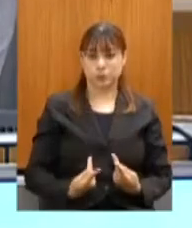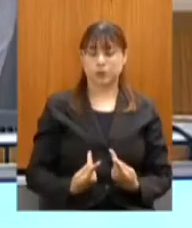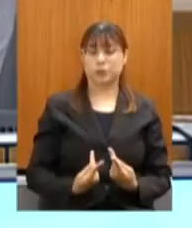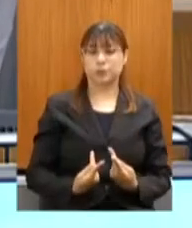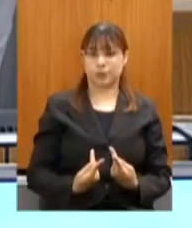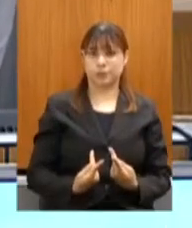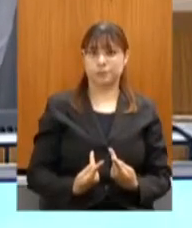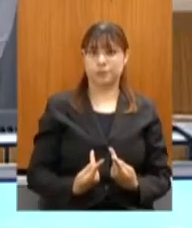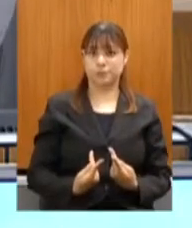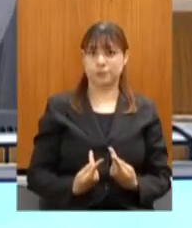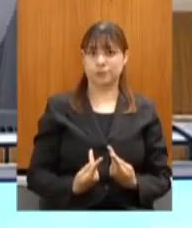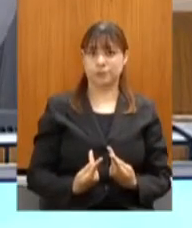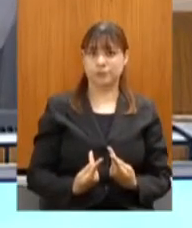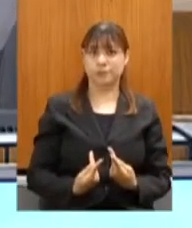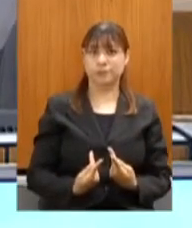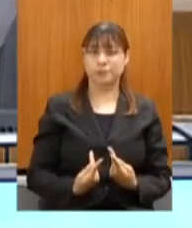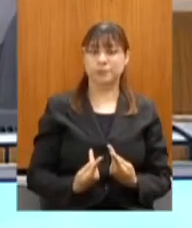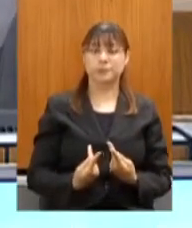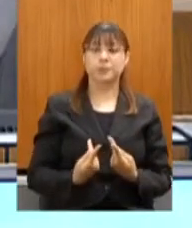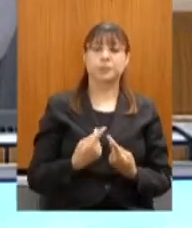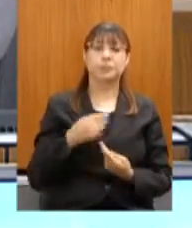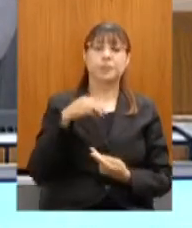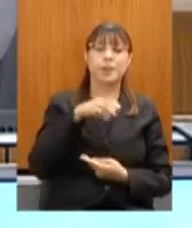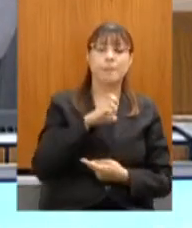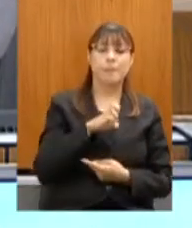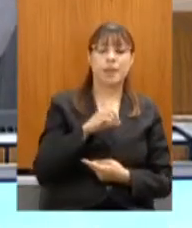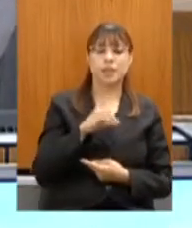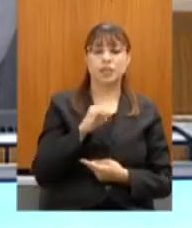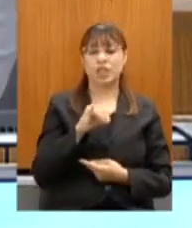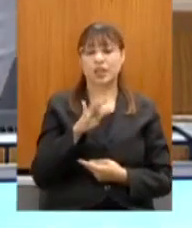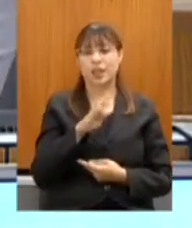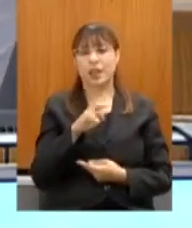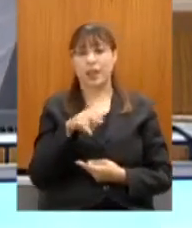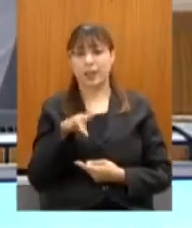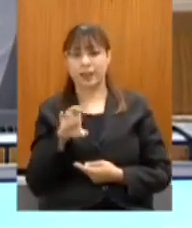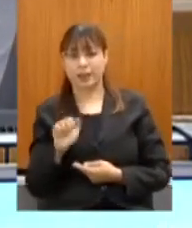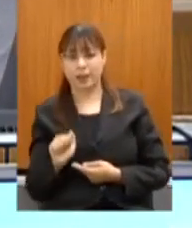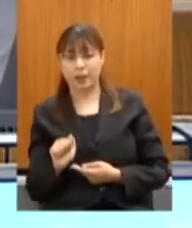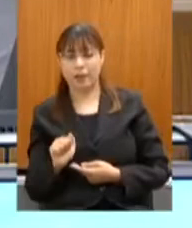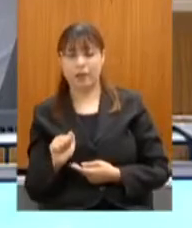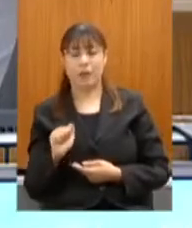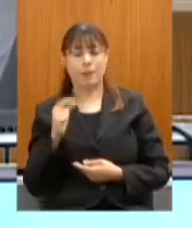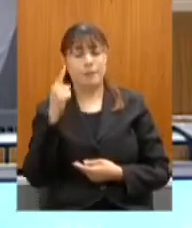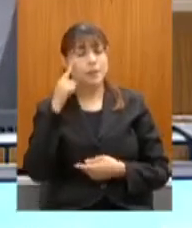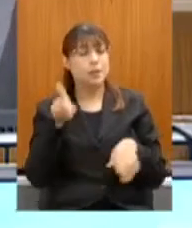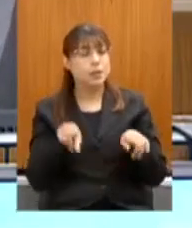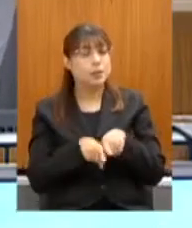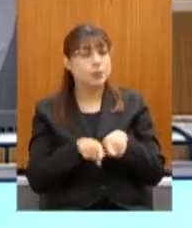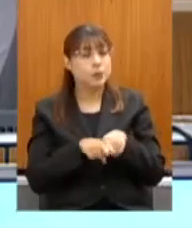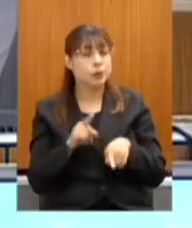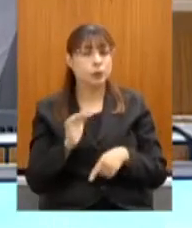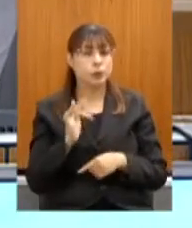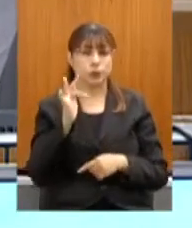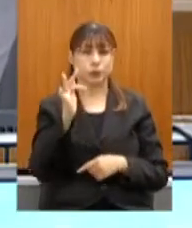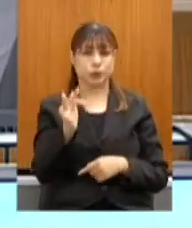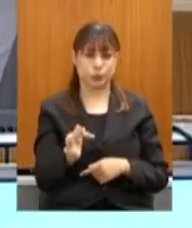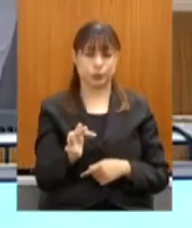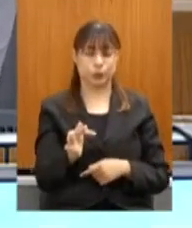mediterrânea, nós pretendemos também, no futuro, nesse processo de